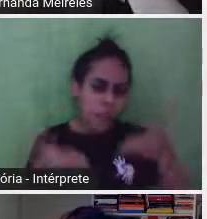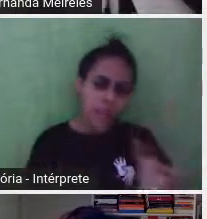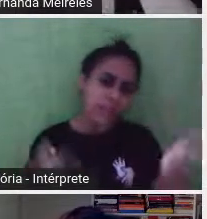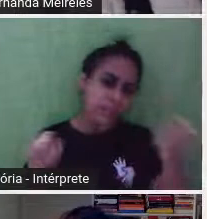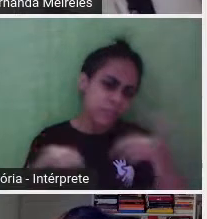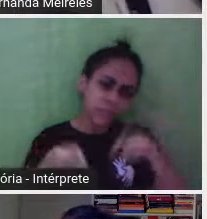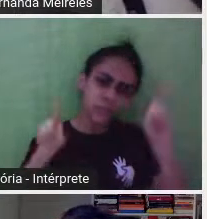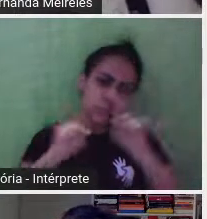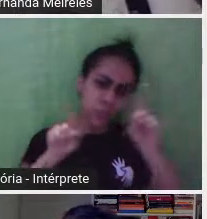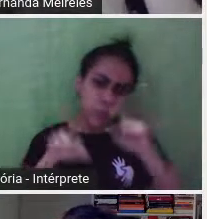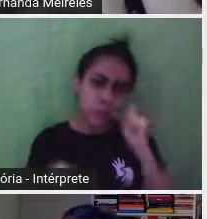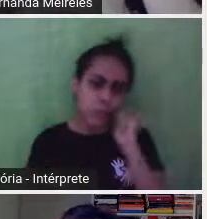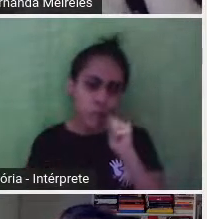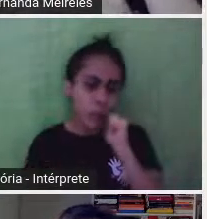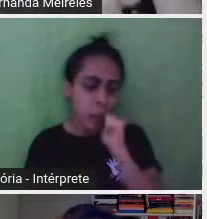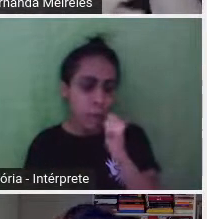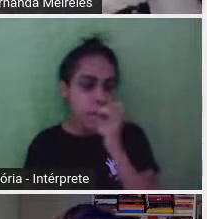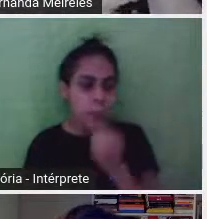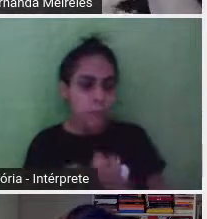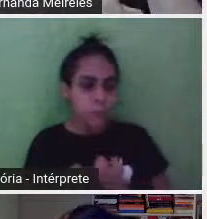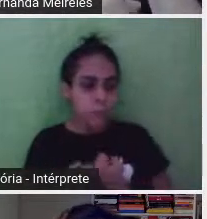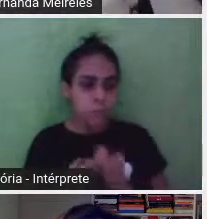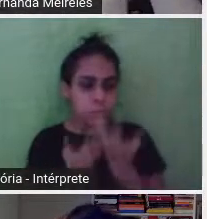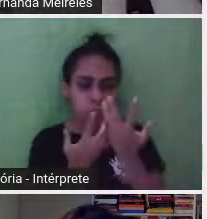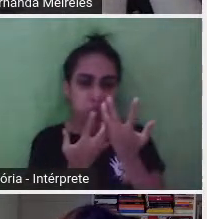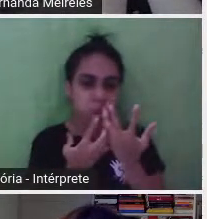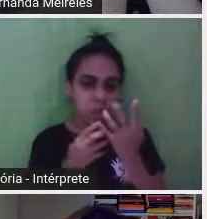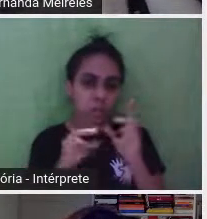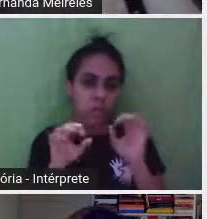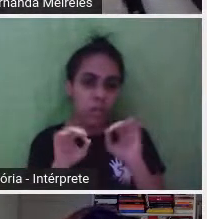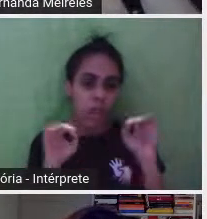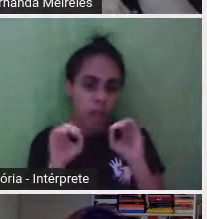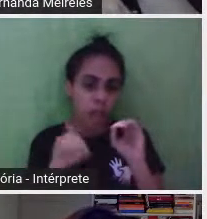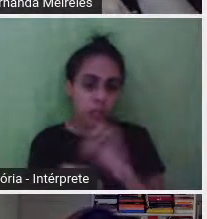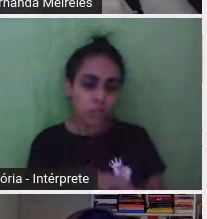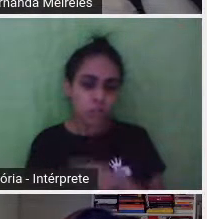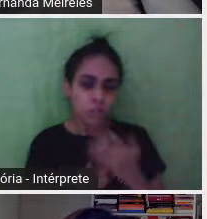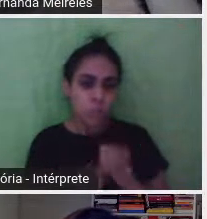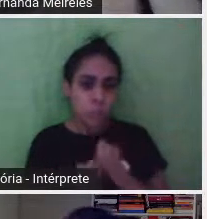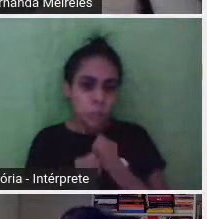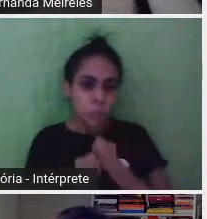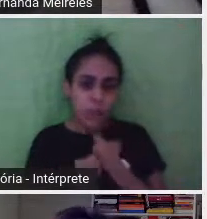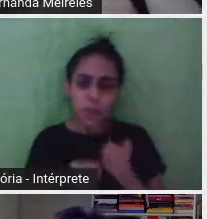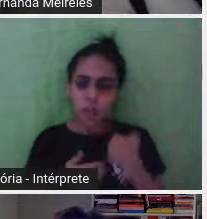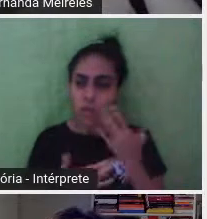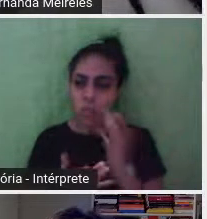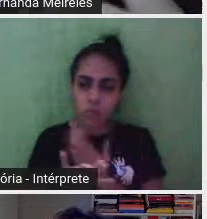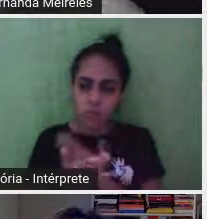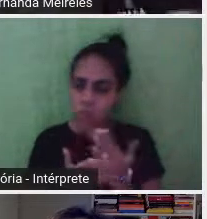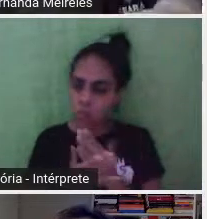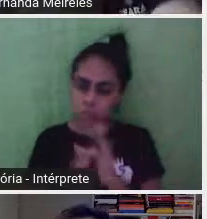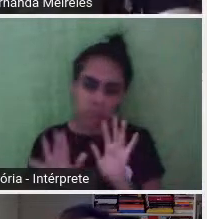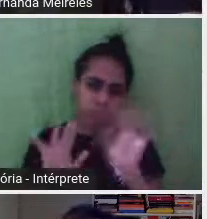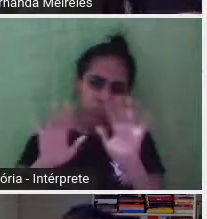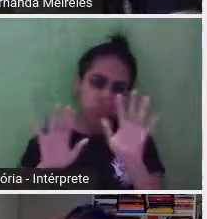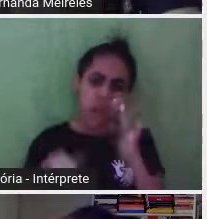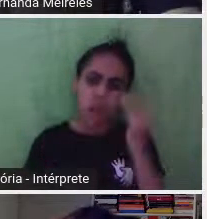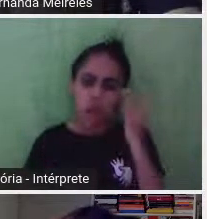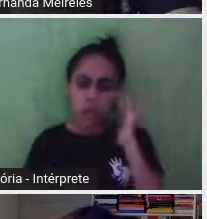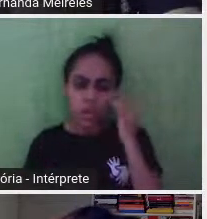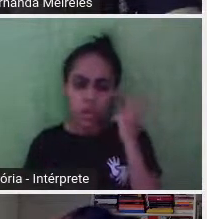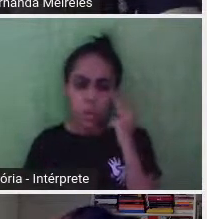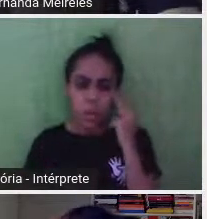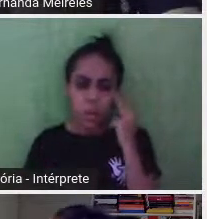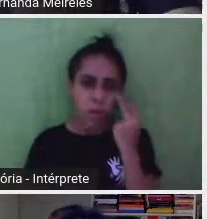Ela mantém esse mistério, o que eu, assim, não me incomoda, assim, que ela não queira